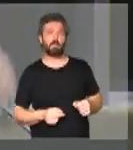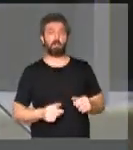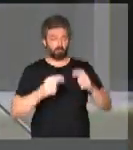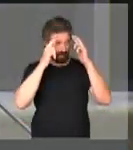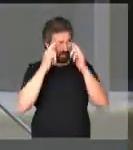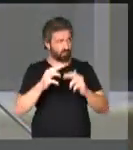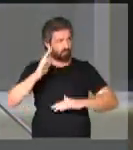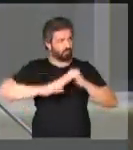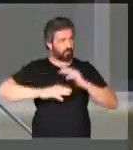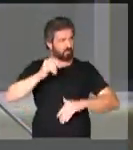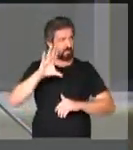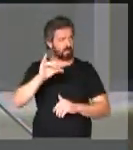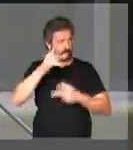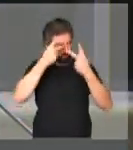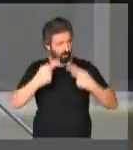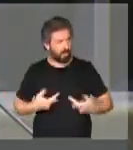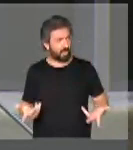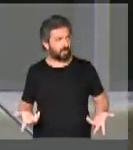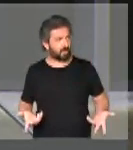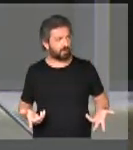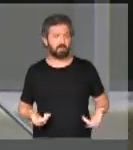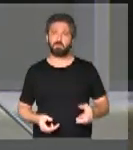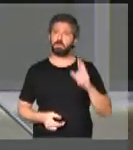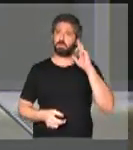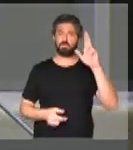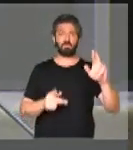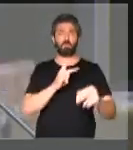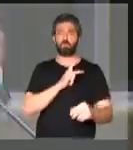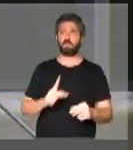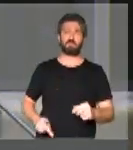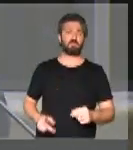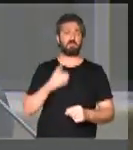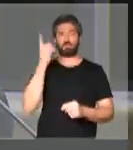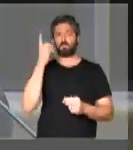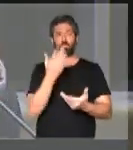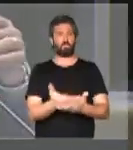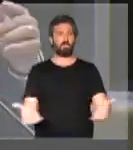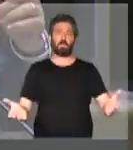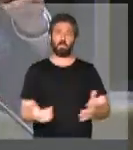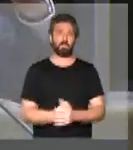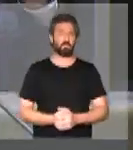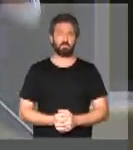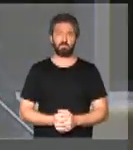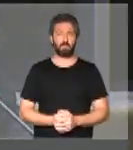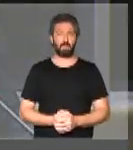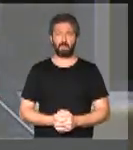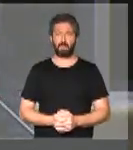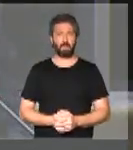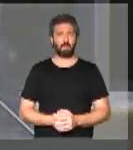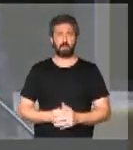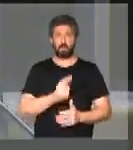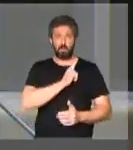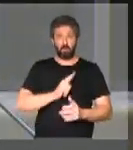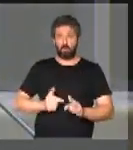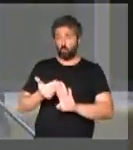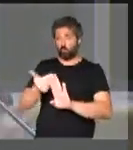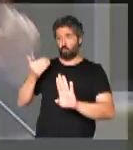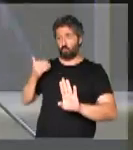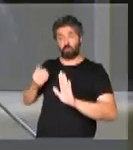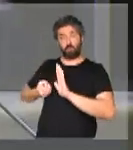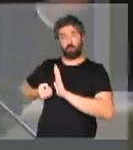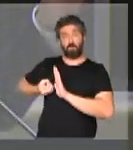respeitará os profissionais de ciências humanas? Senhor presidente, senhoras e senhores parlamentares, os últimos governos,